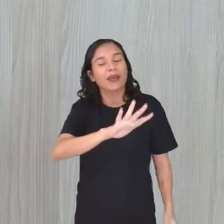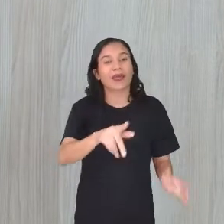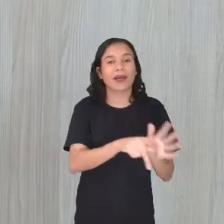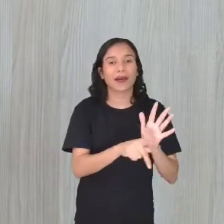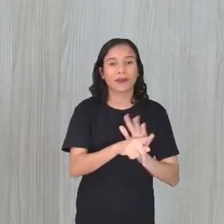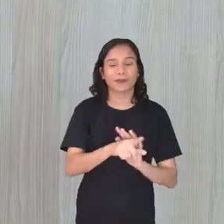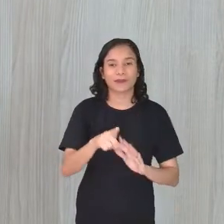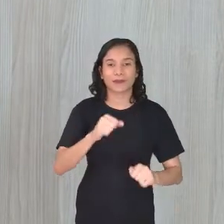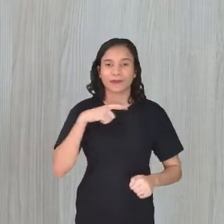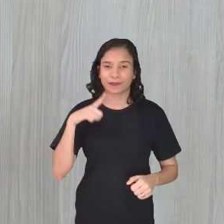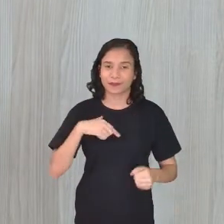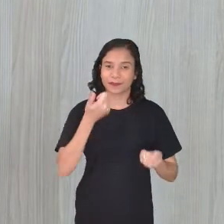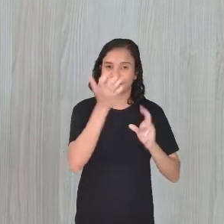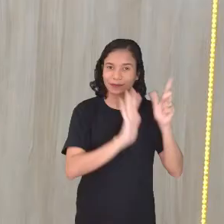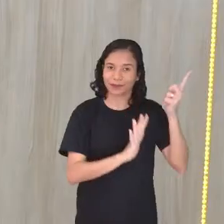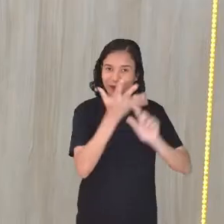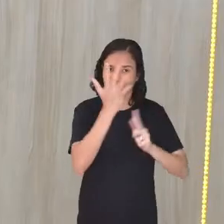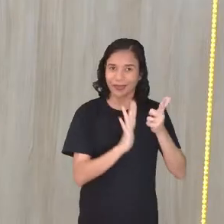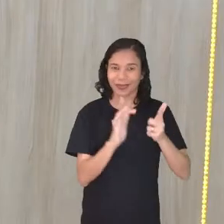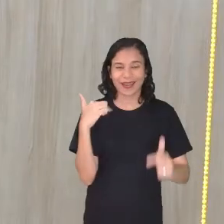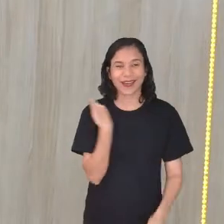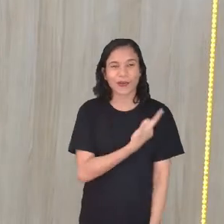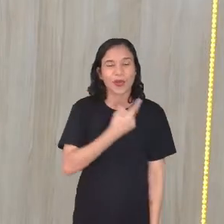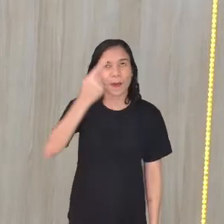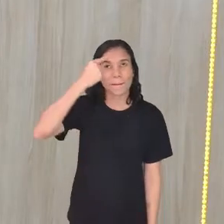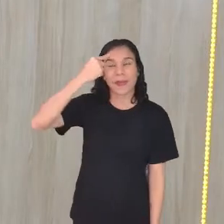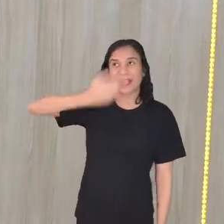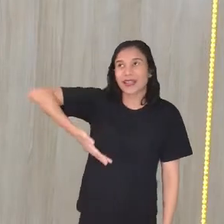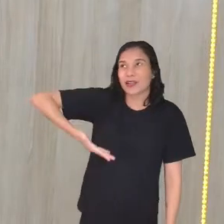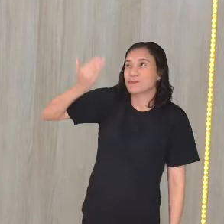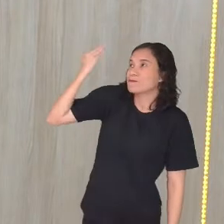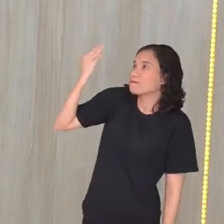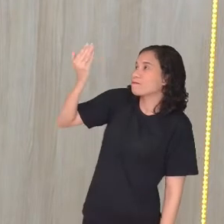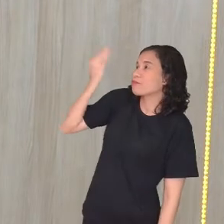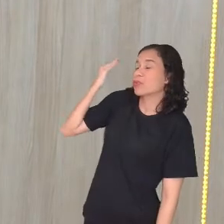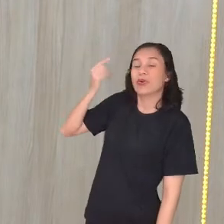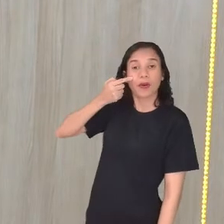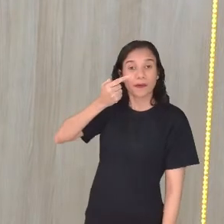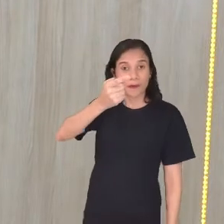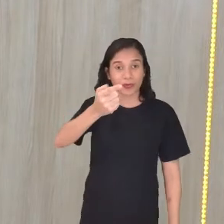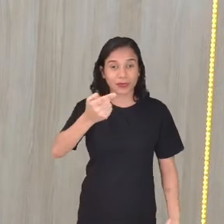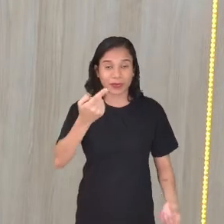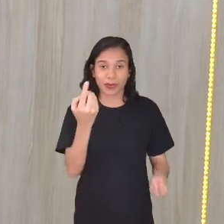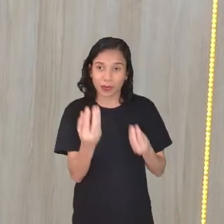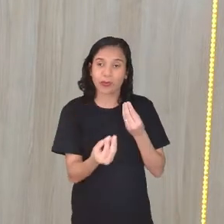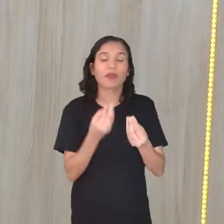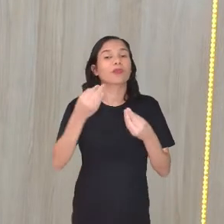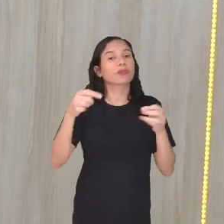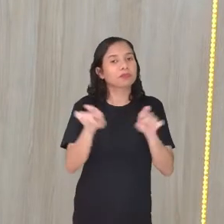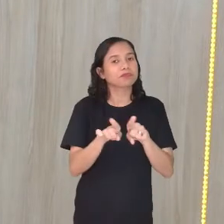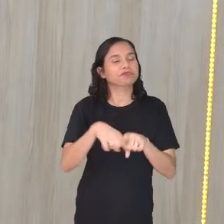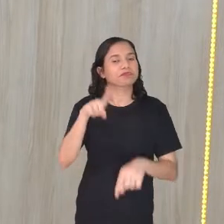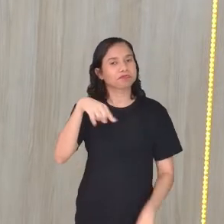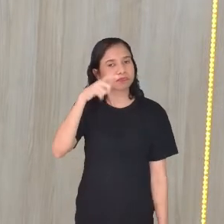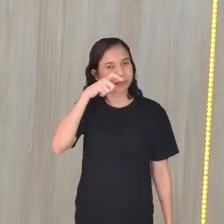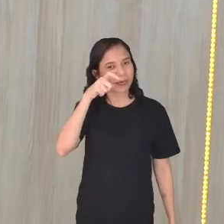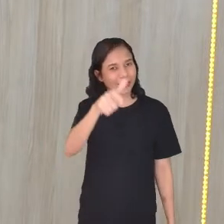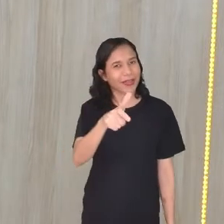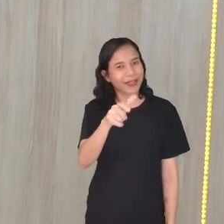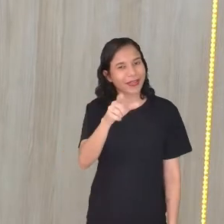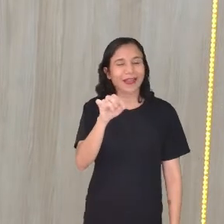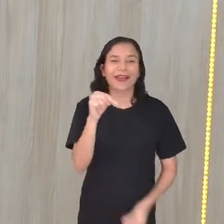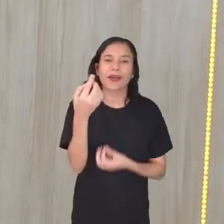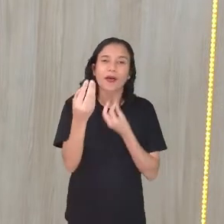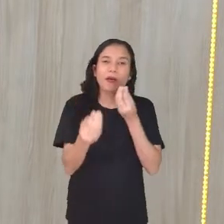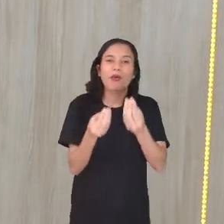agremiações, né? Pois é, traz essa ancestralidade, né? Professora Carol, e você aí trouxe um ponto muito interessante, né?